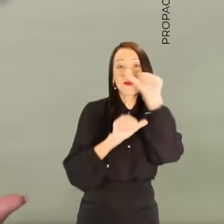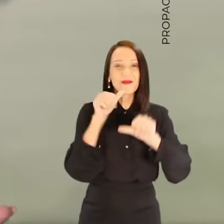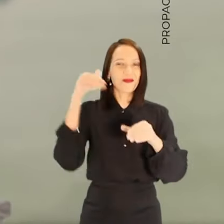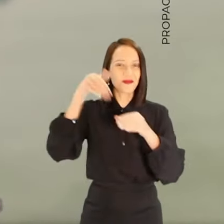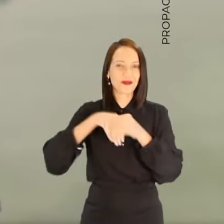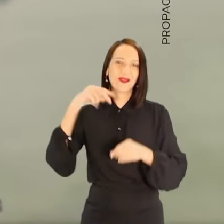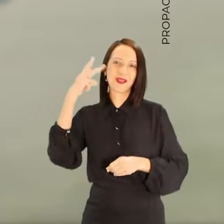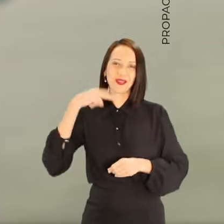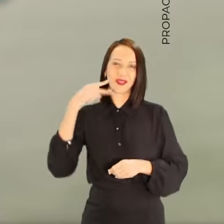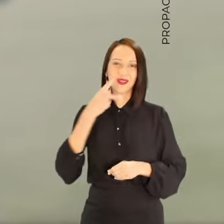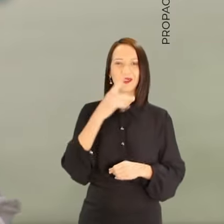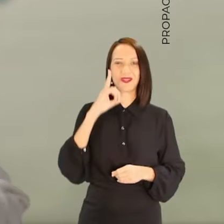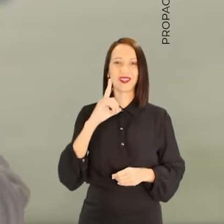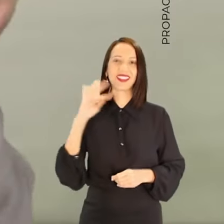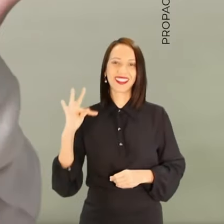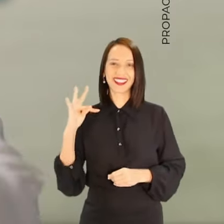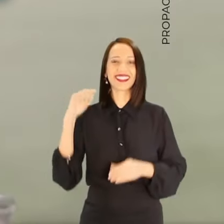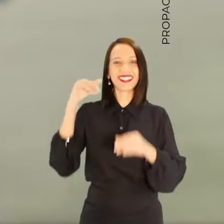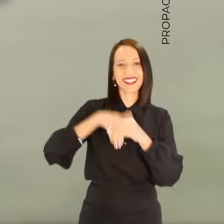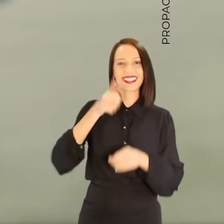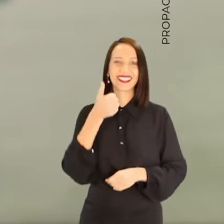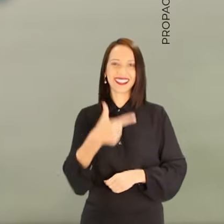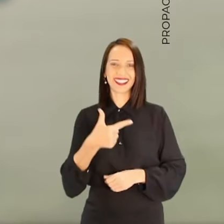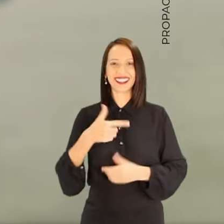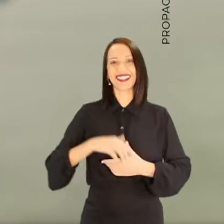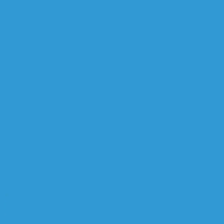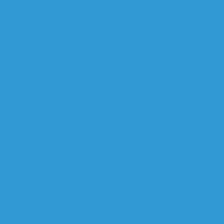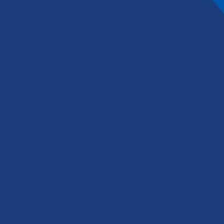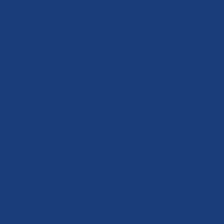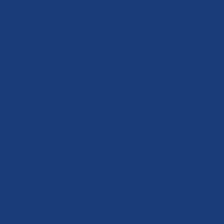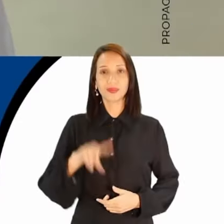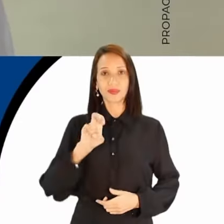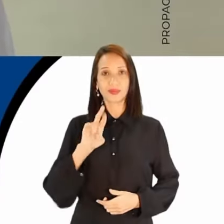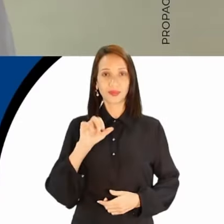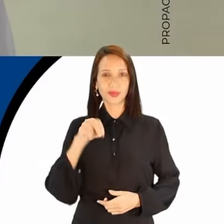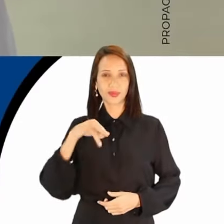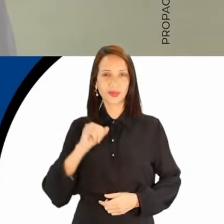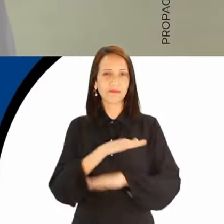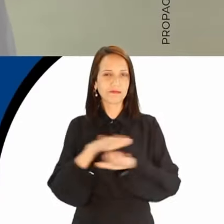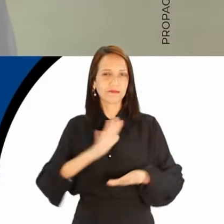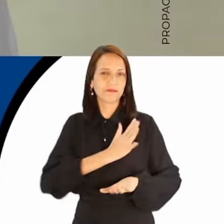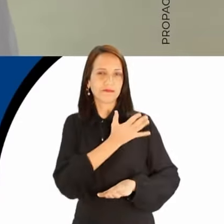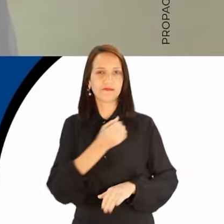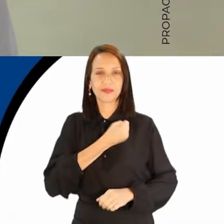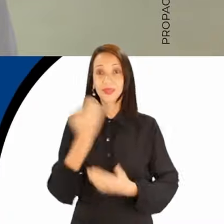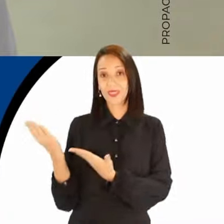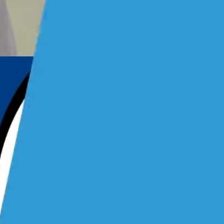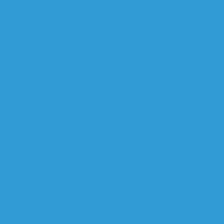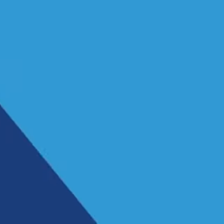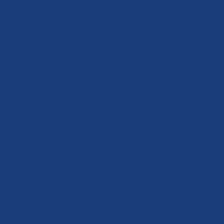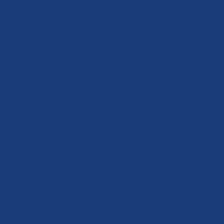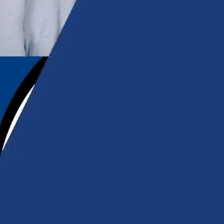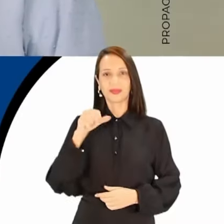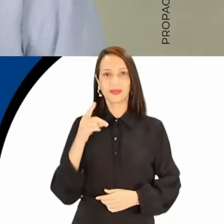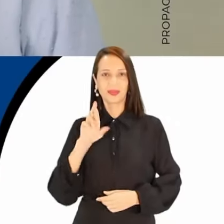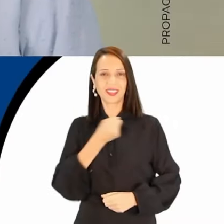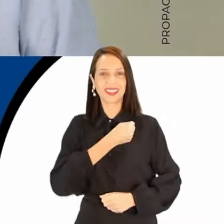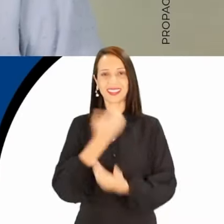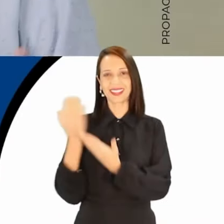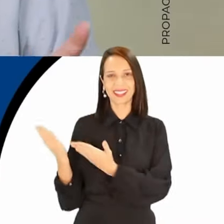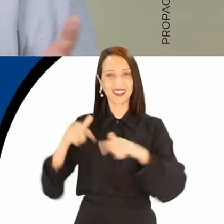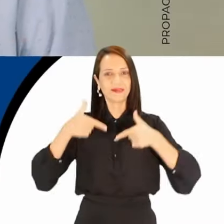mudar São Paulo, vote nos vereadores do PDT. Vote 12. Verônica, pelo fim do preconceito, 12, 109. Sandra